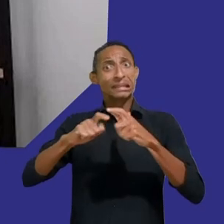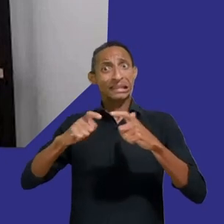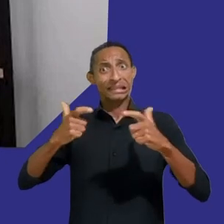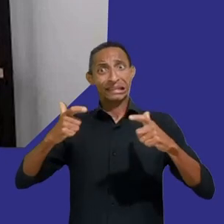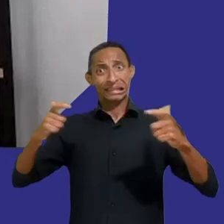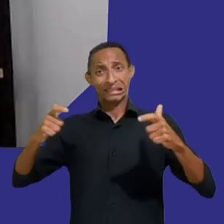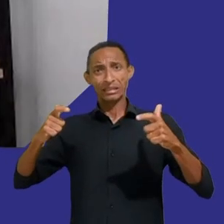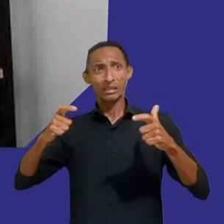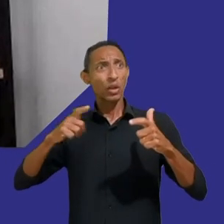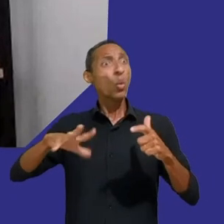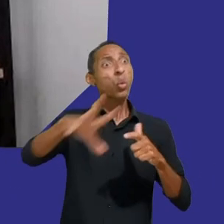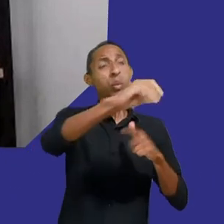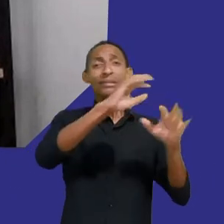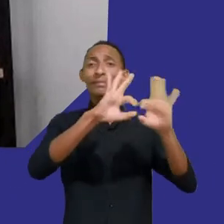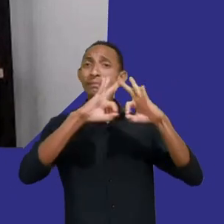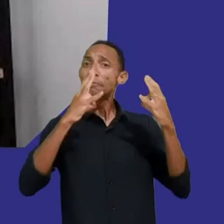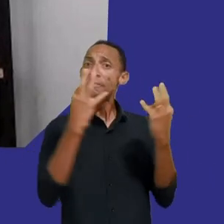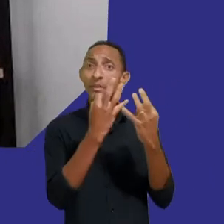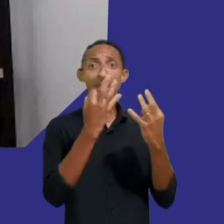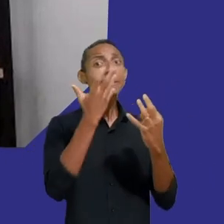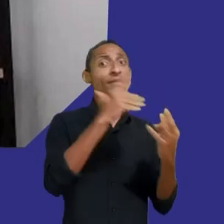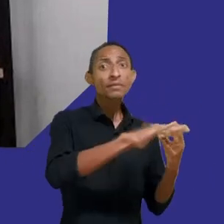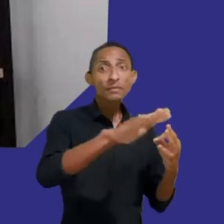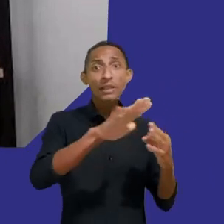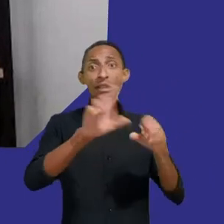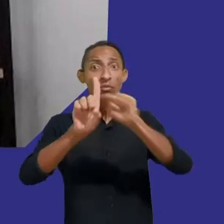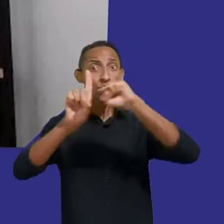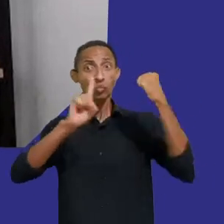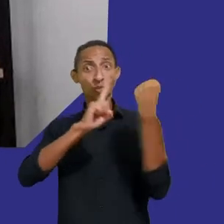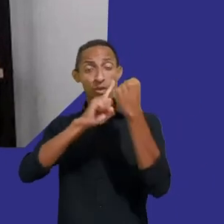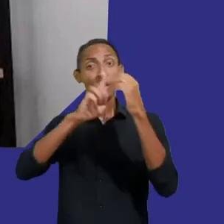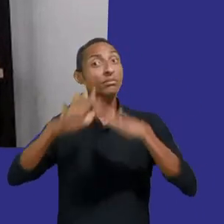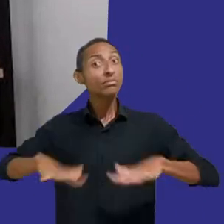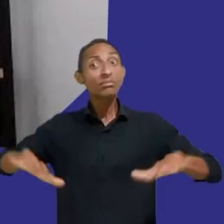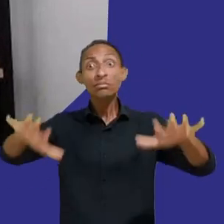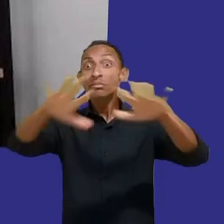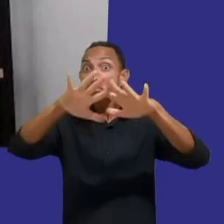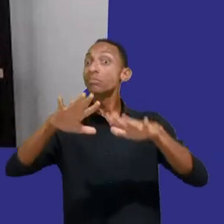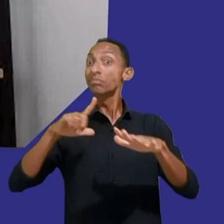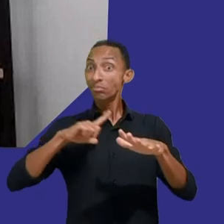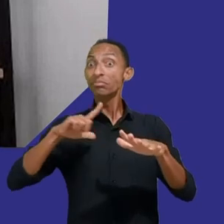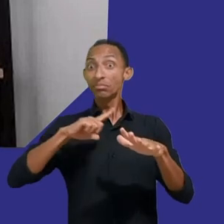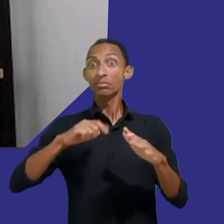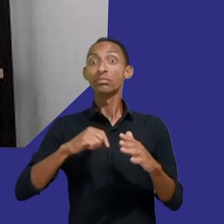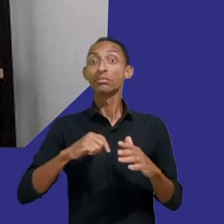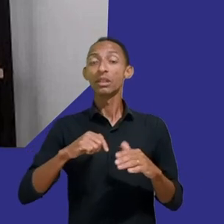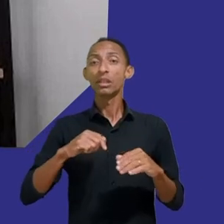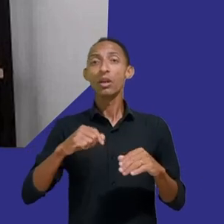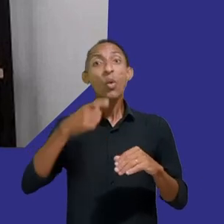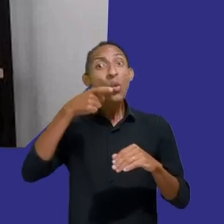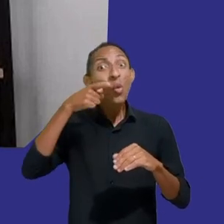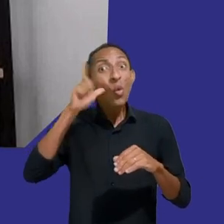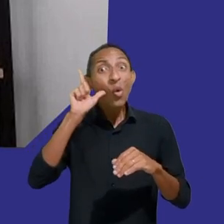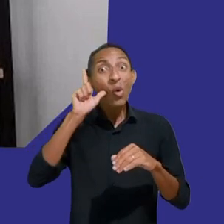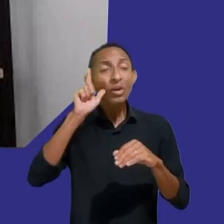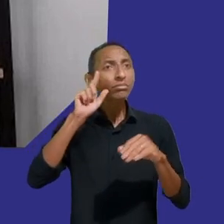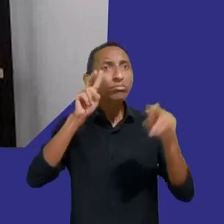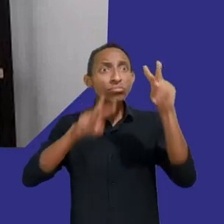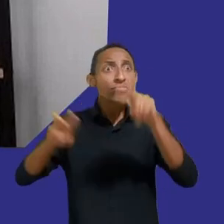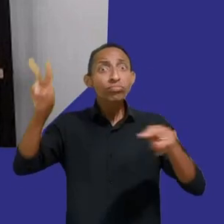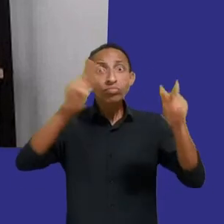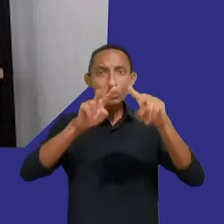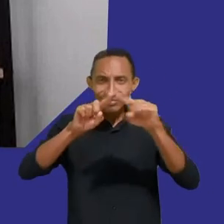toda a sociedade. Vocês que nos assistiram, contem aqui no chat pra gente o que acharam de tudo que a gente conversou. Agora,